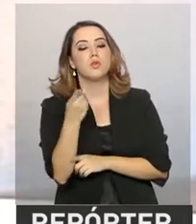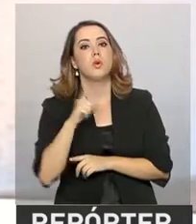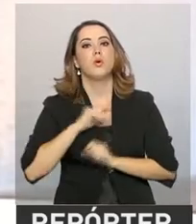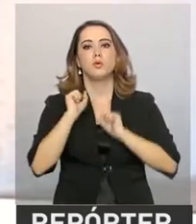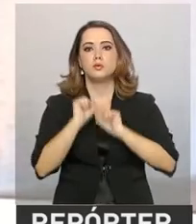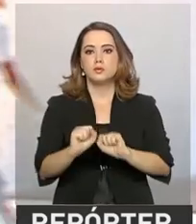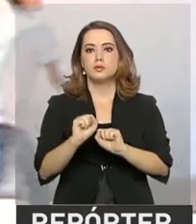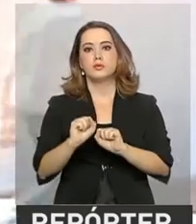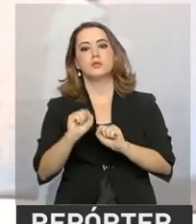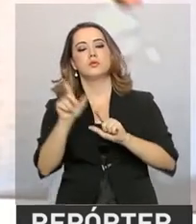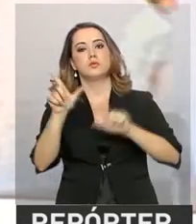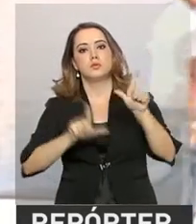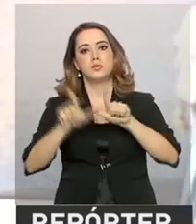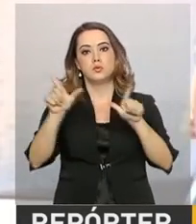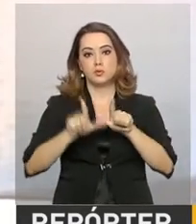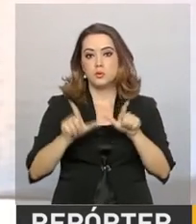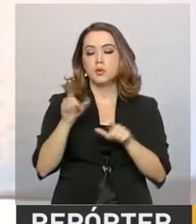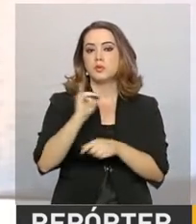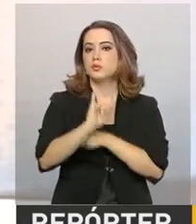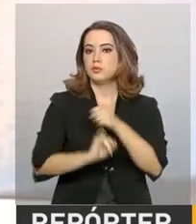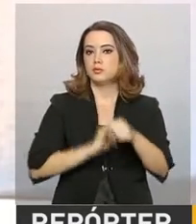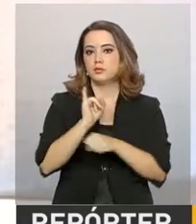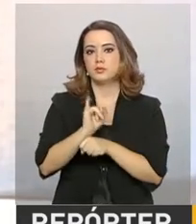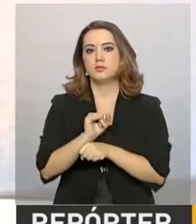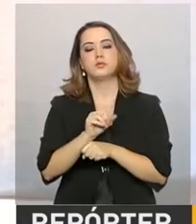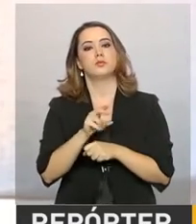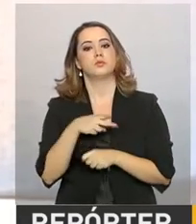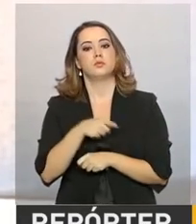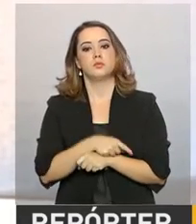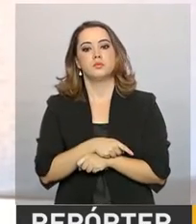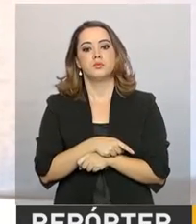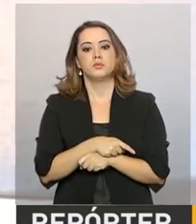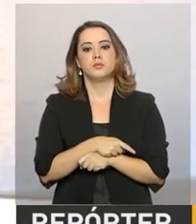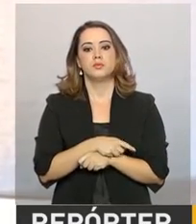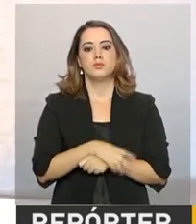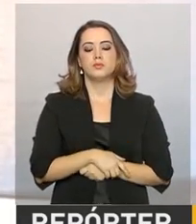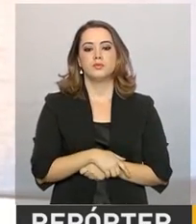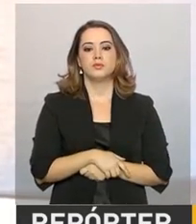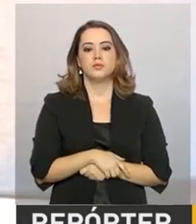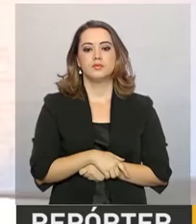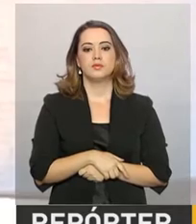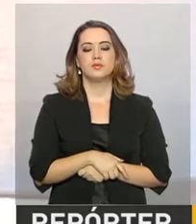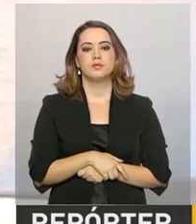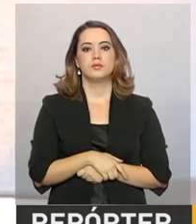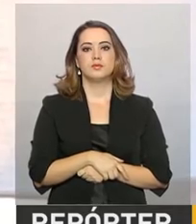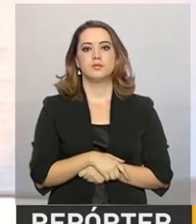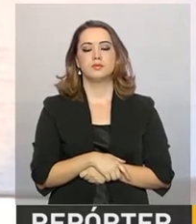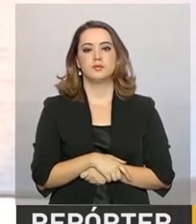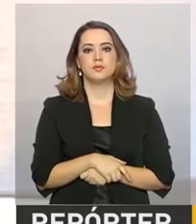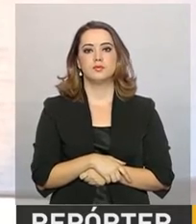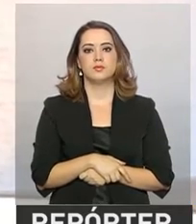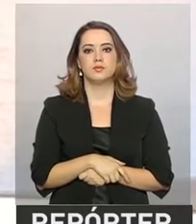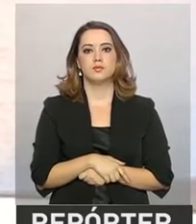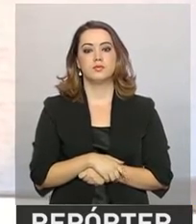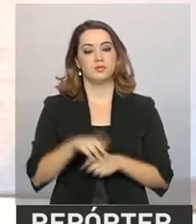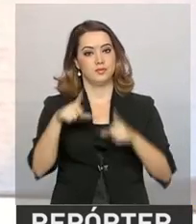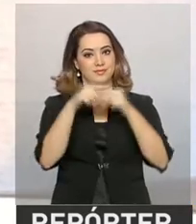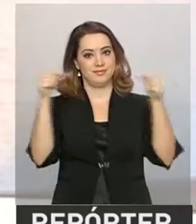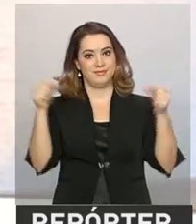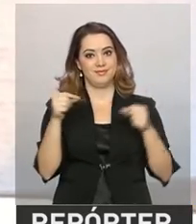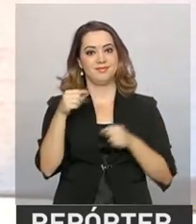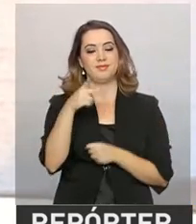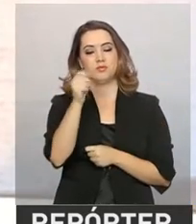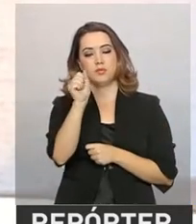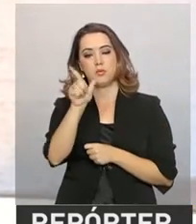quiser, pode acessar o endereço na internet www.tvines.com.br. De Brasília,